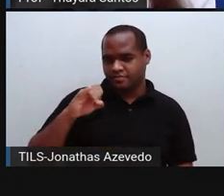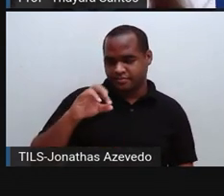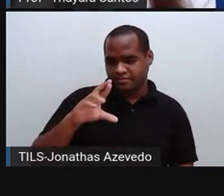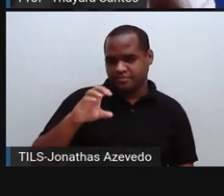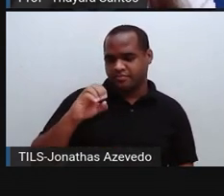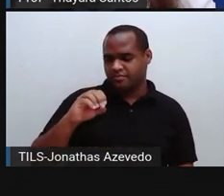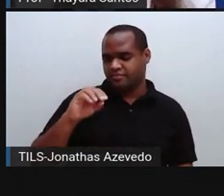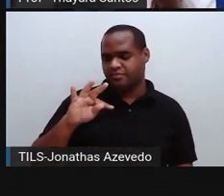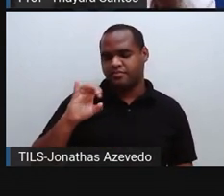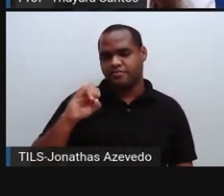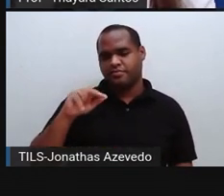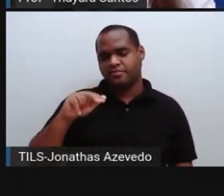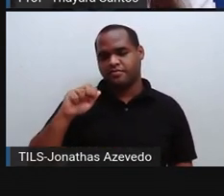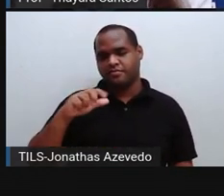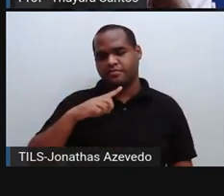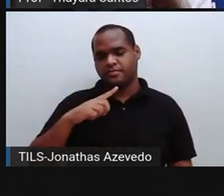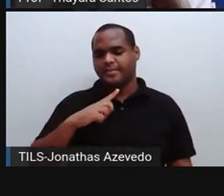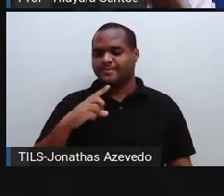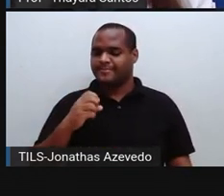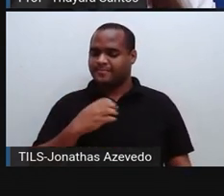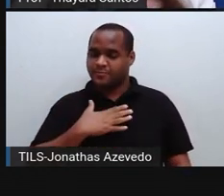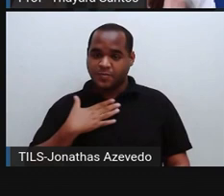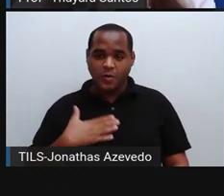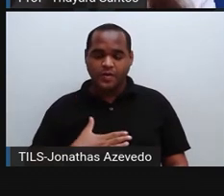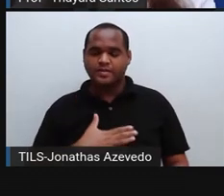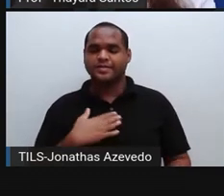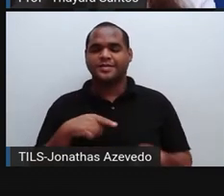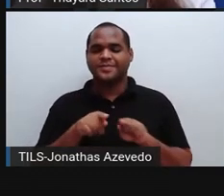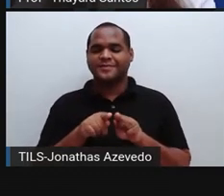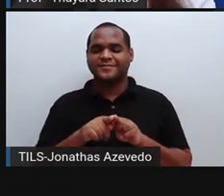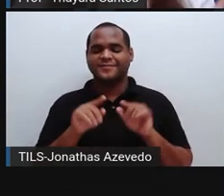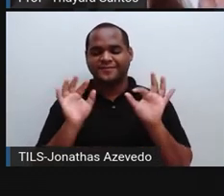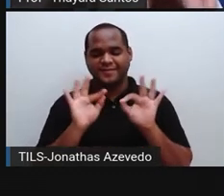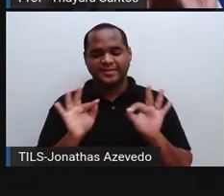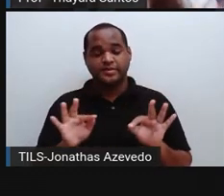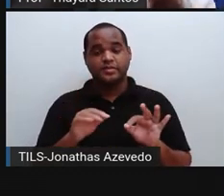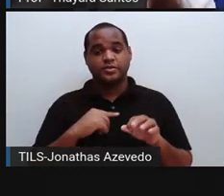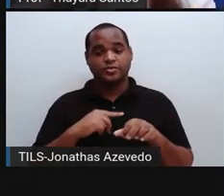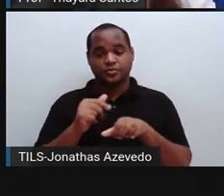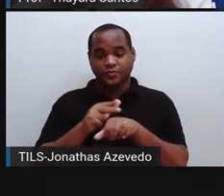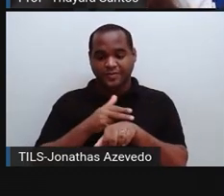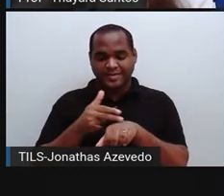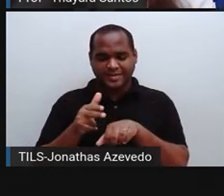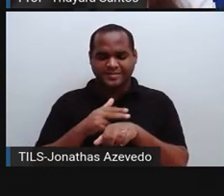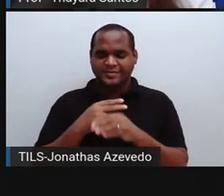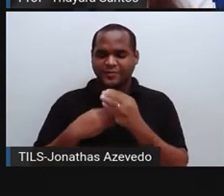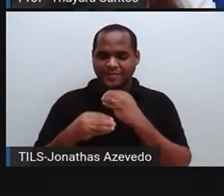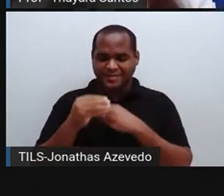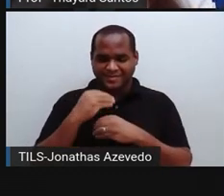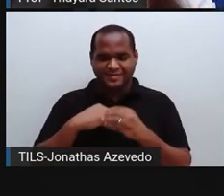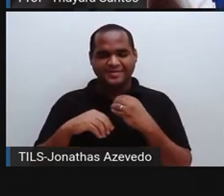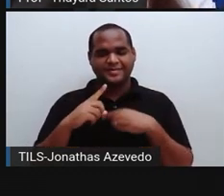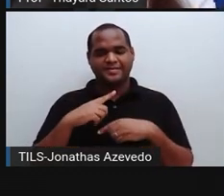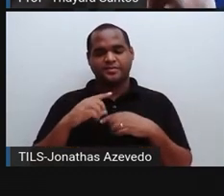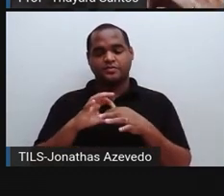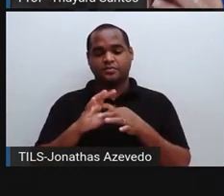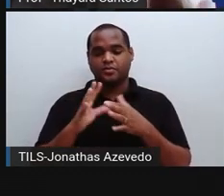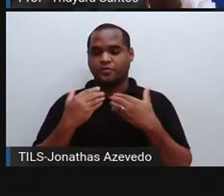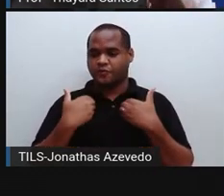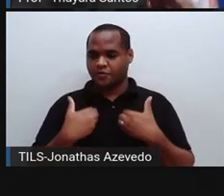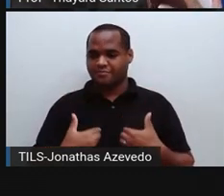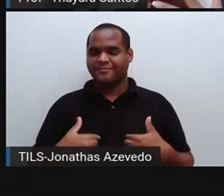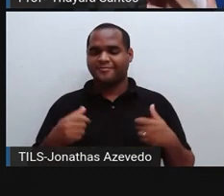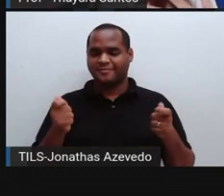também com a sensação de bem-estar. Quando a gente come chocolate, por exemplo, a gente começa a liberar muita serotonina no nosso corpo. Por isso que a gente tem aquela